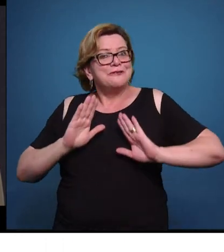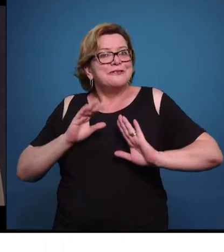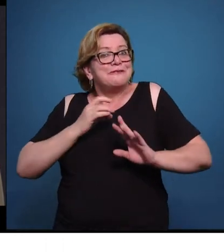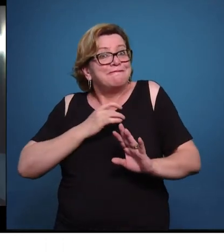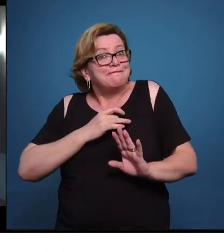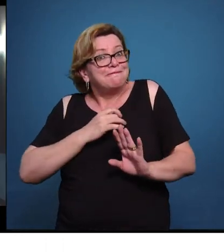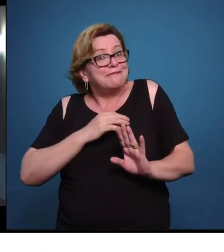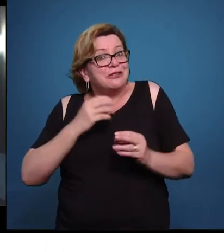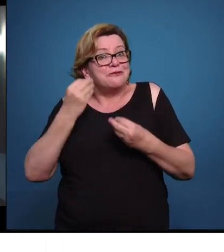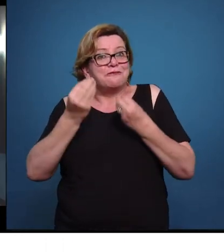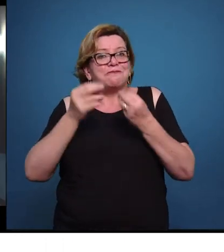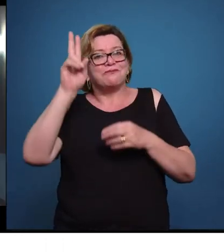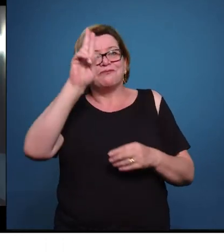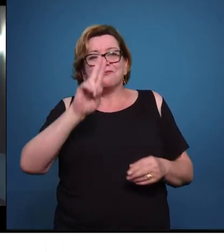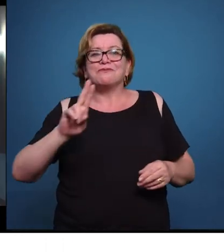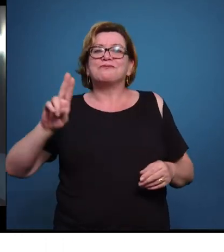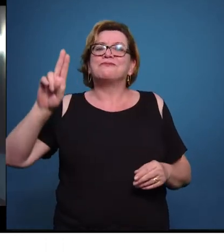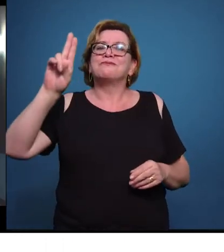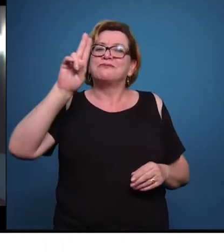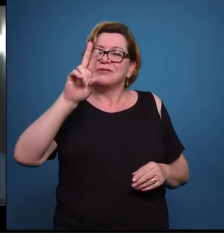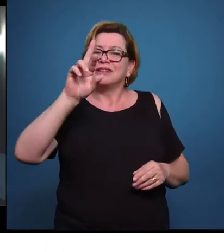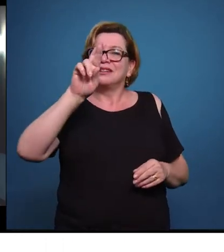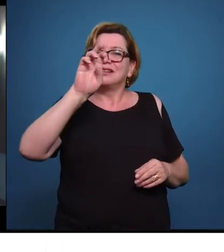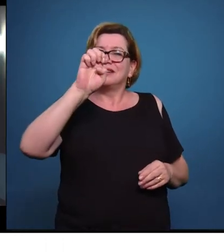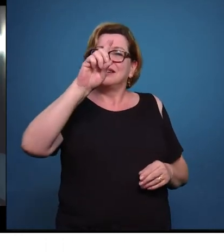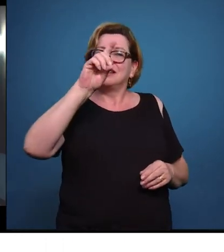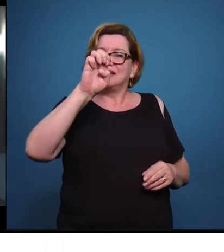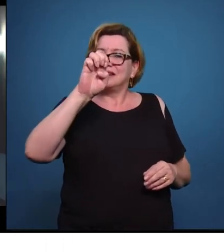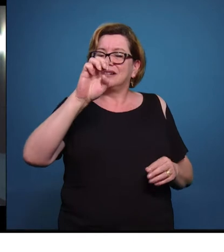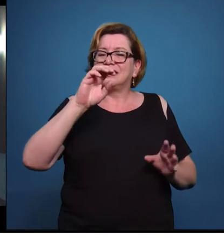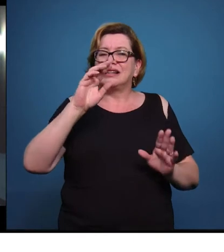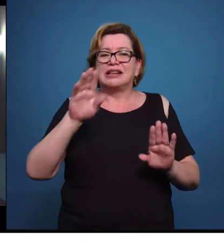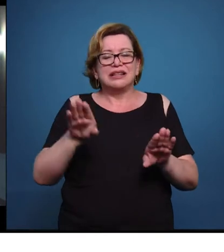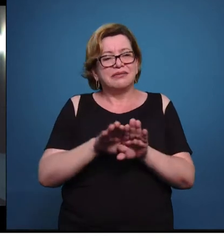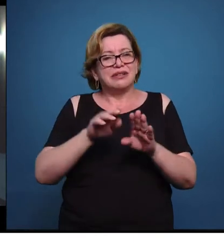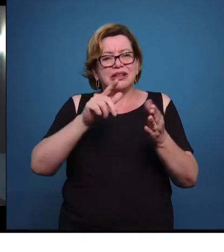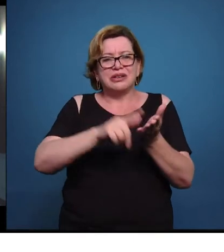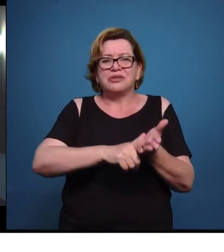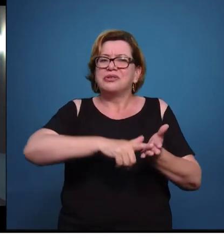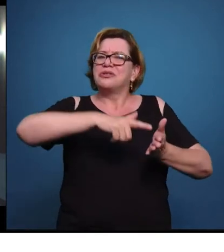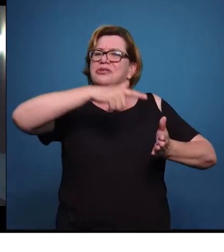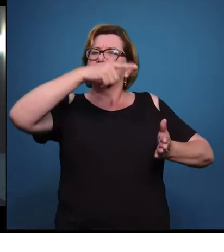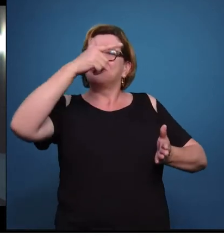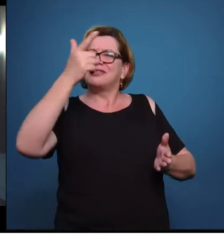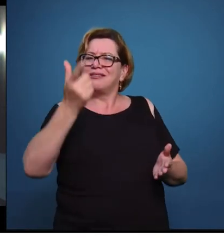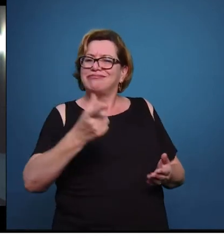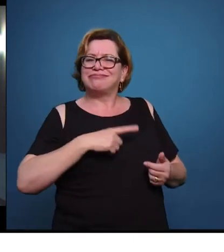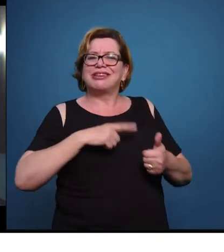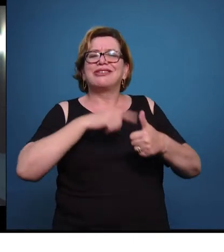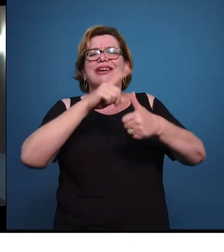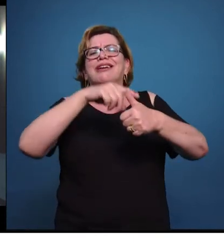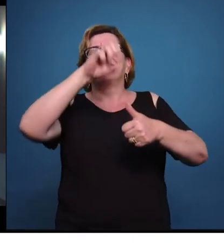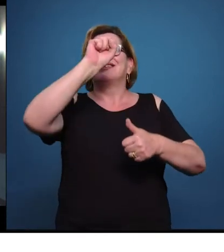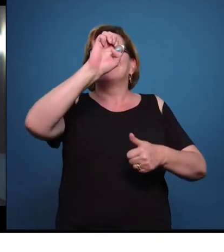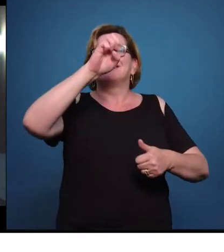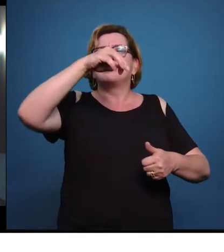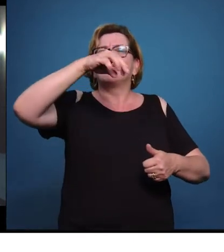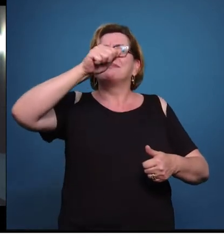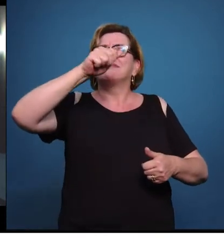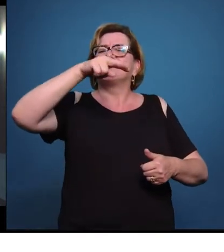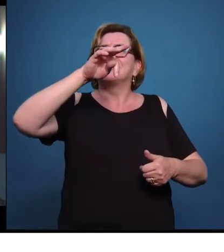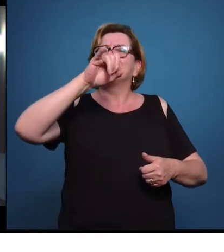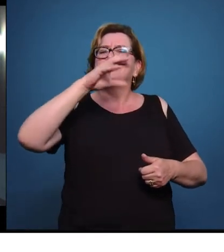utilização dessa ferramenta, né? E o jornal é mais tranquilo. O jornal envolve semântica, semiótica, análise do discurso,